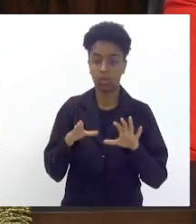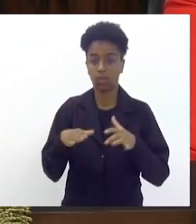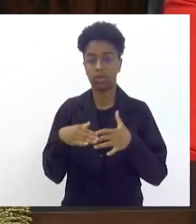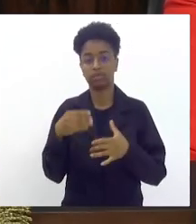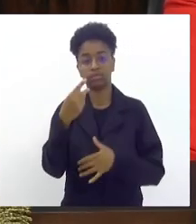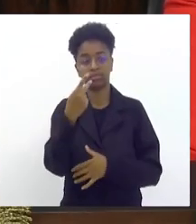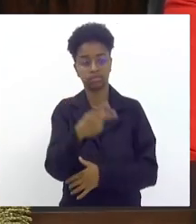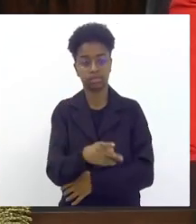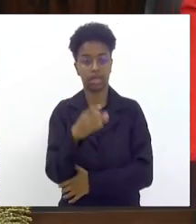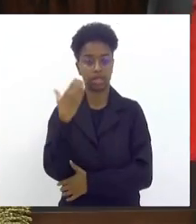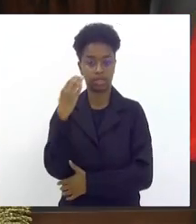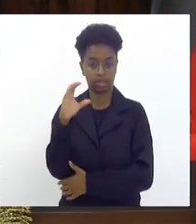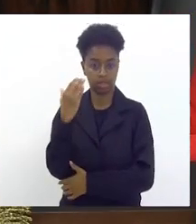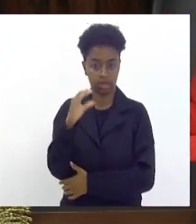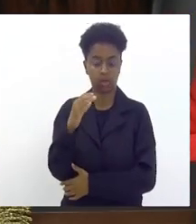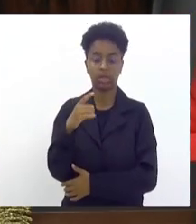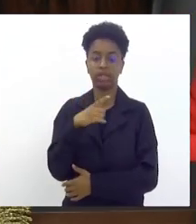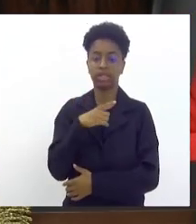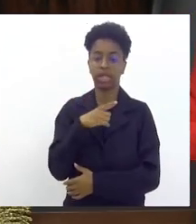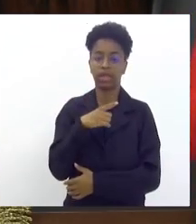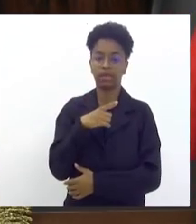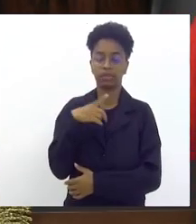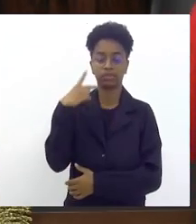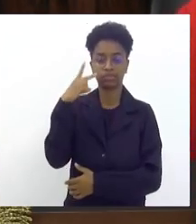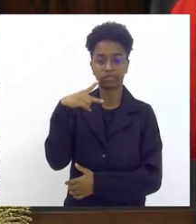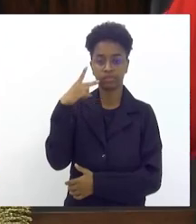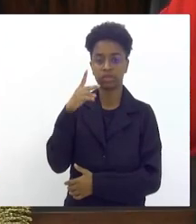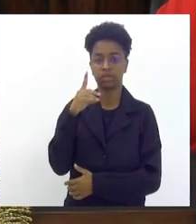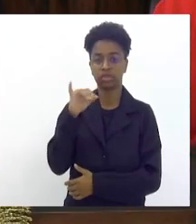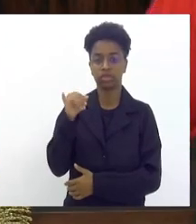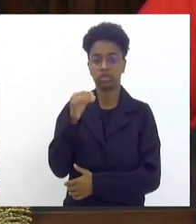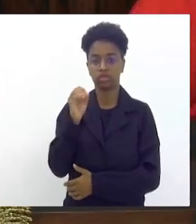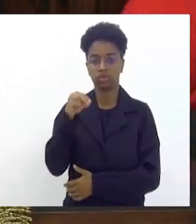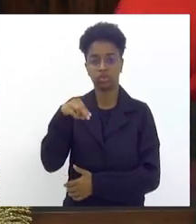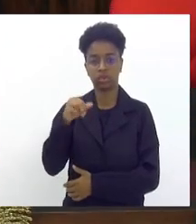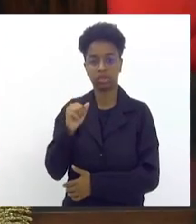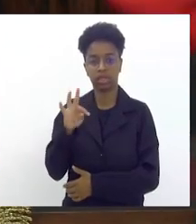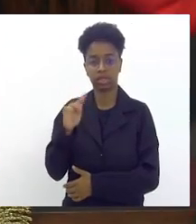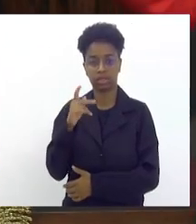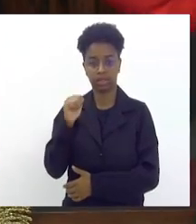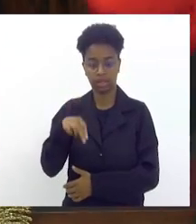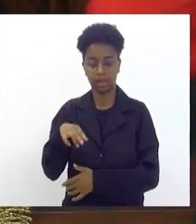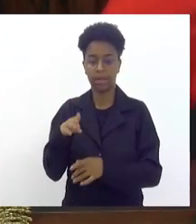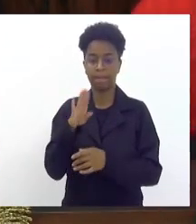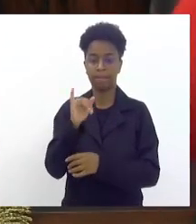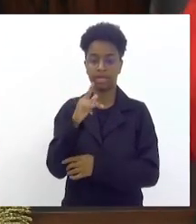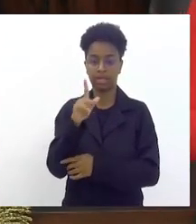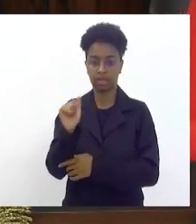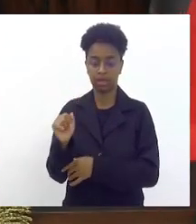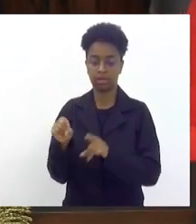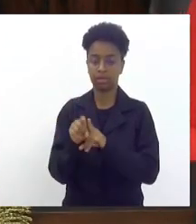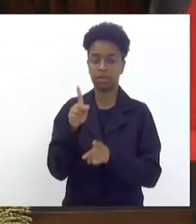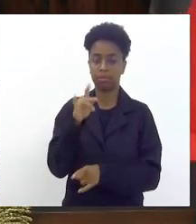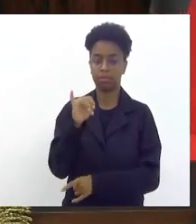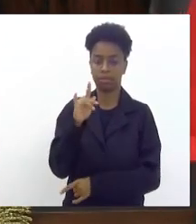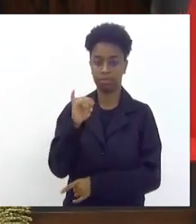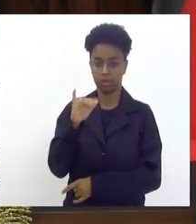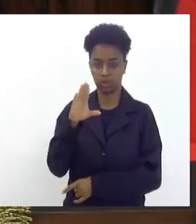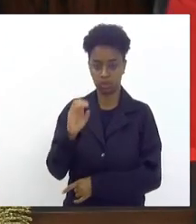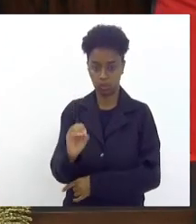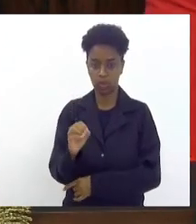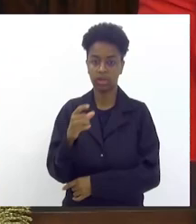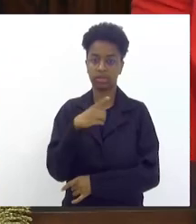Municipal de Interói representado aqui pelo vereador Jonathan Binho e Pipico está com esse trabalho de realizar